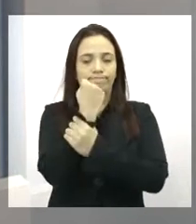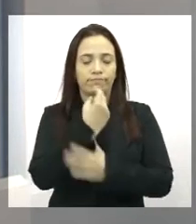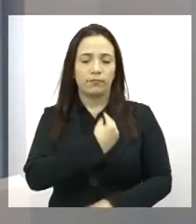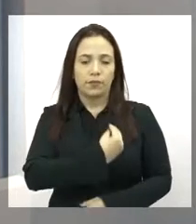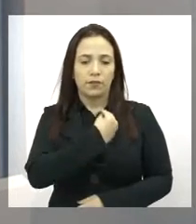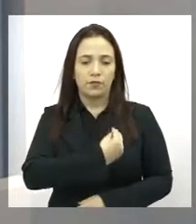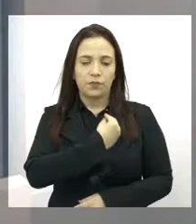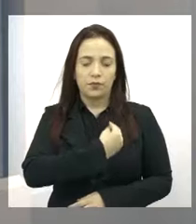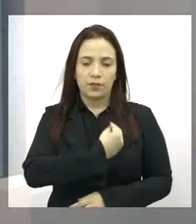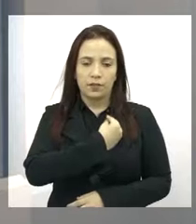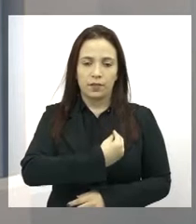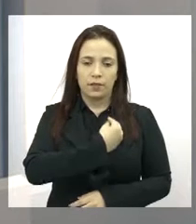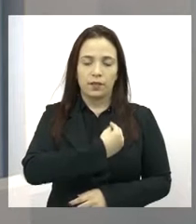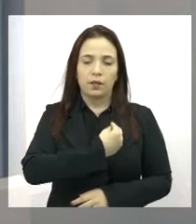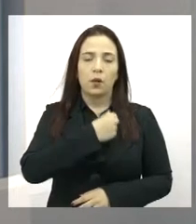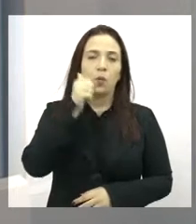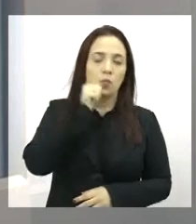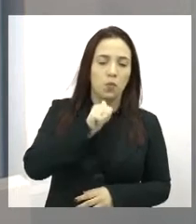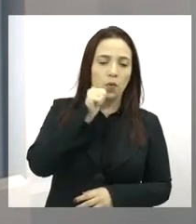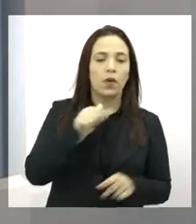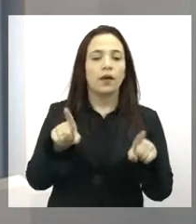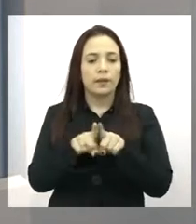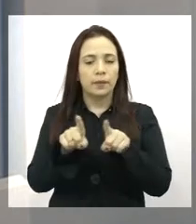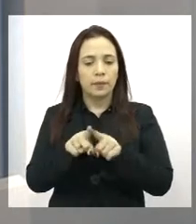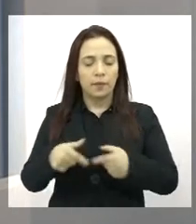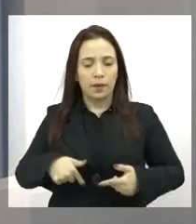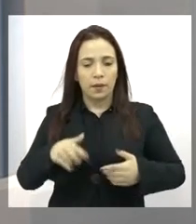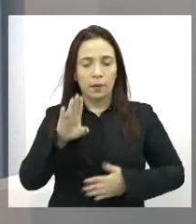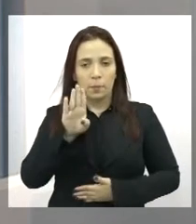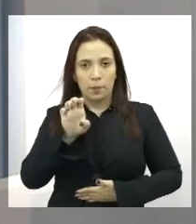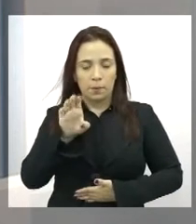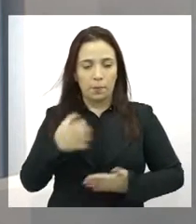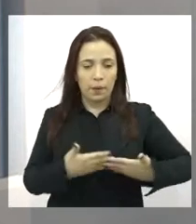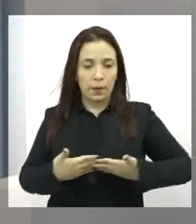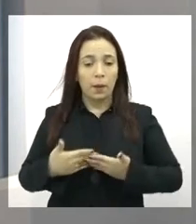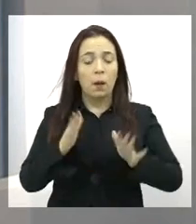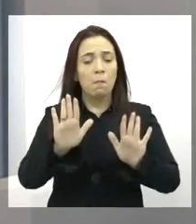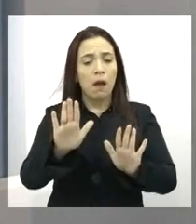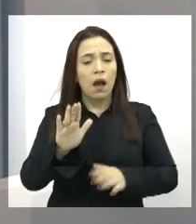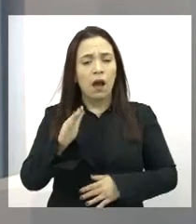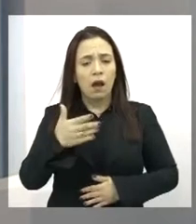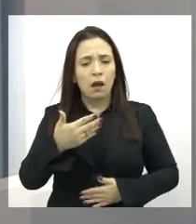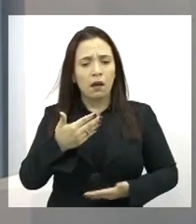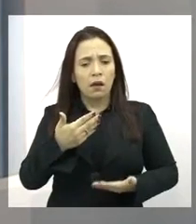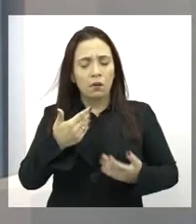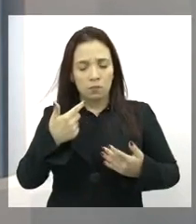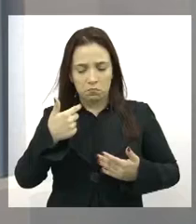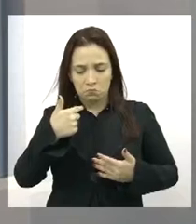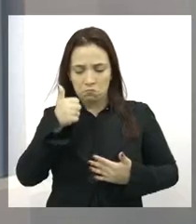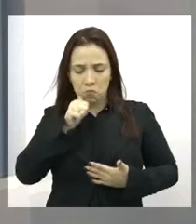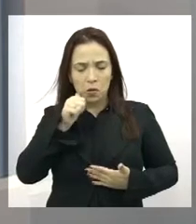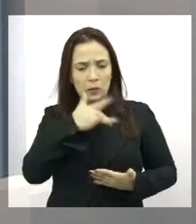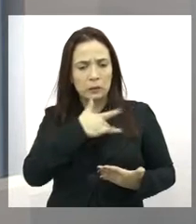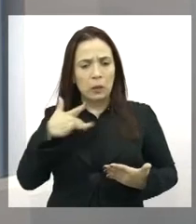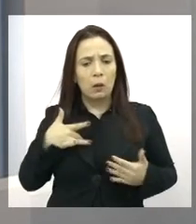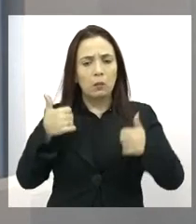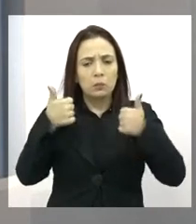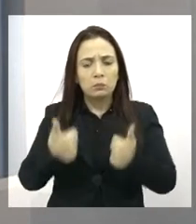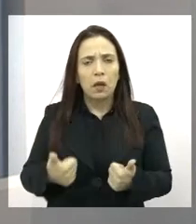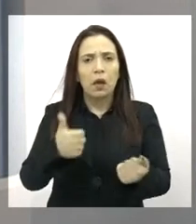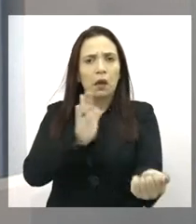salvaguardar a vida das mulheres e dos bebês. Mas, não sendo necessária, aquela mulher não sendo, por exemplo,